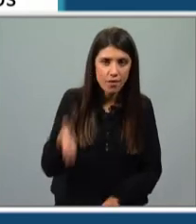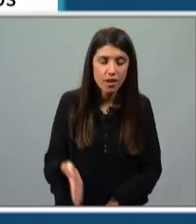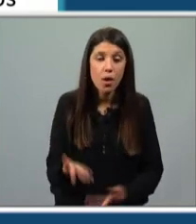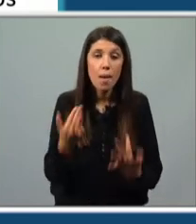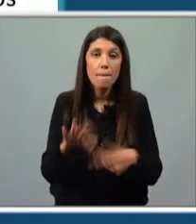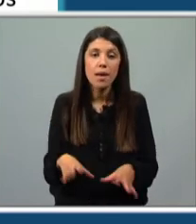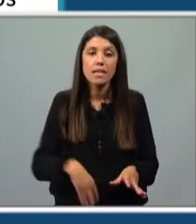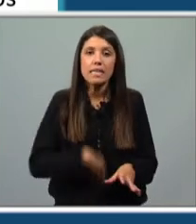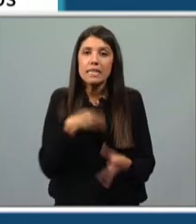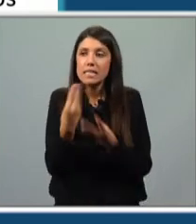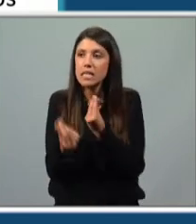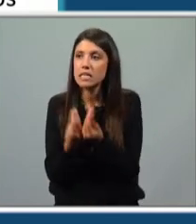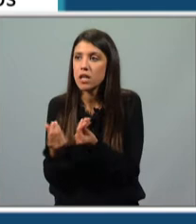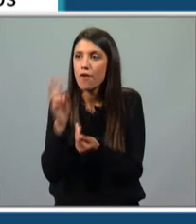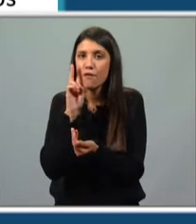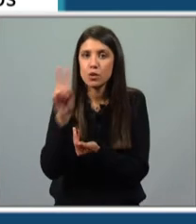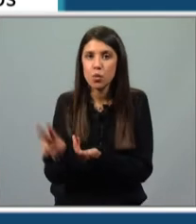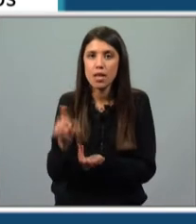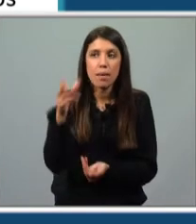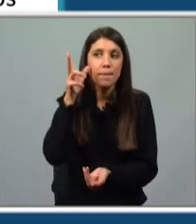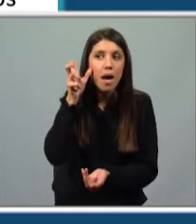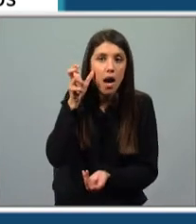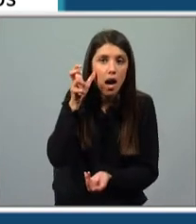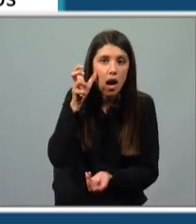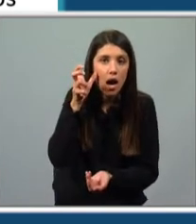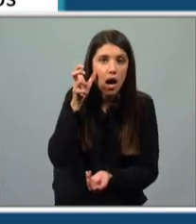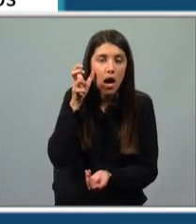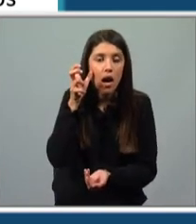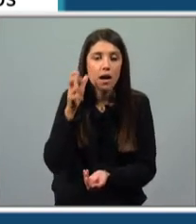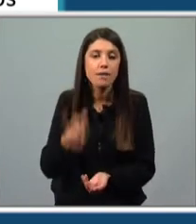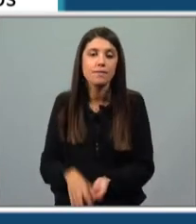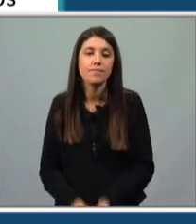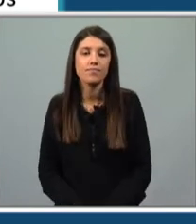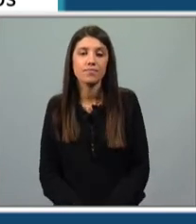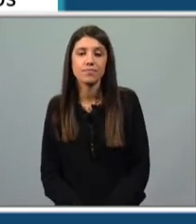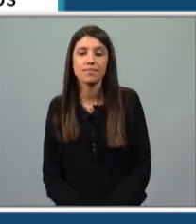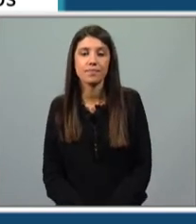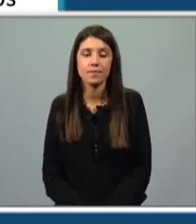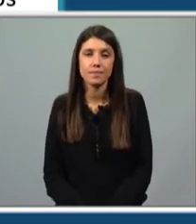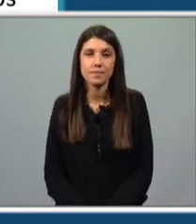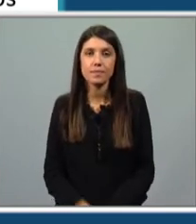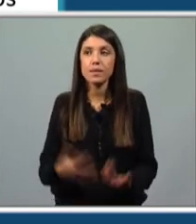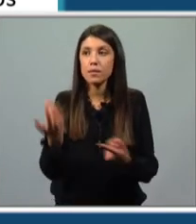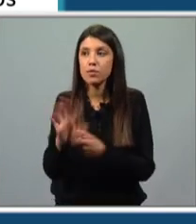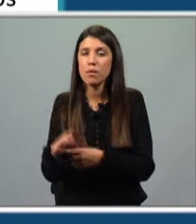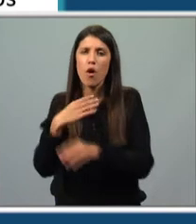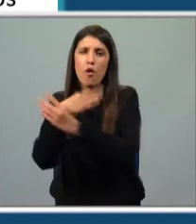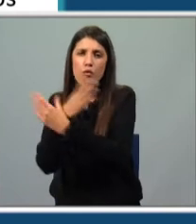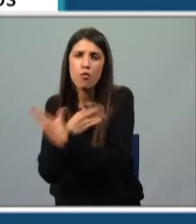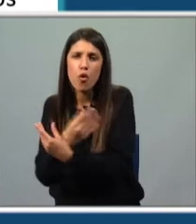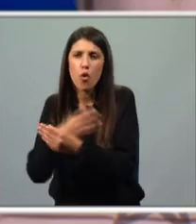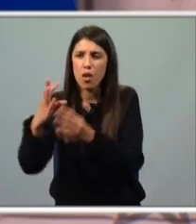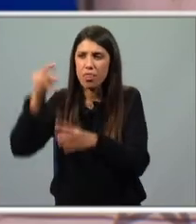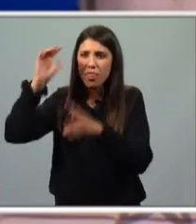ali as sensações visuais e auditivas. Estas crepitações é, por exemplo, o som do fogo, o som das